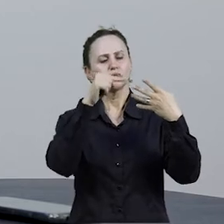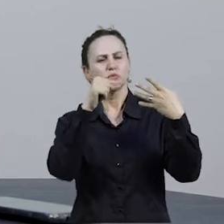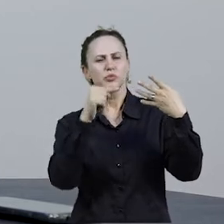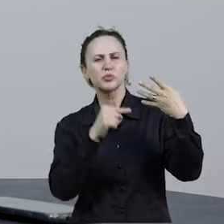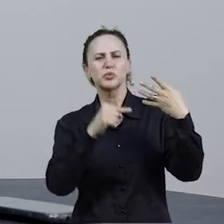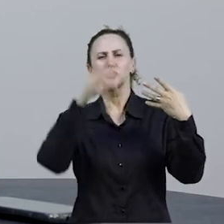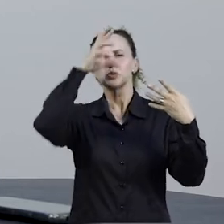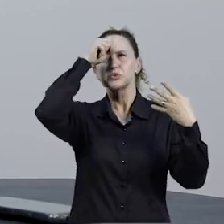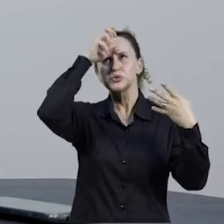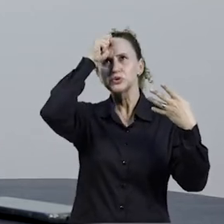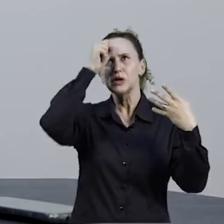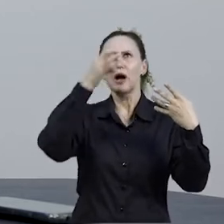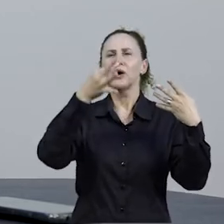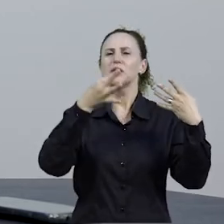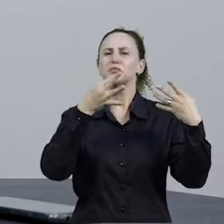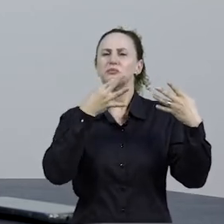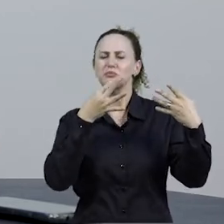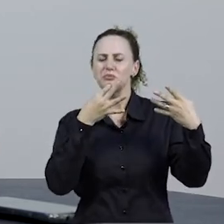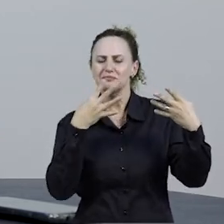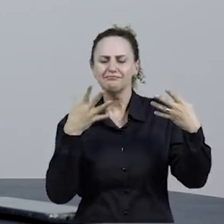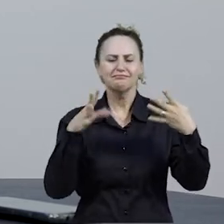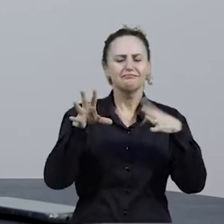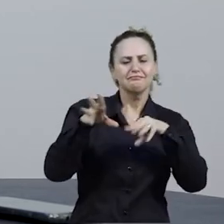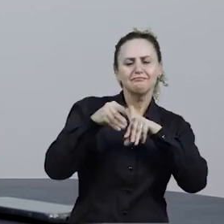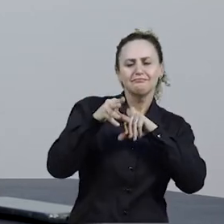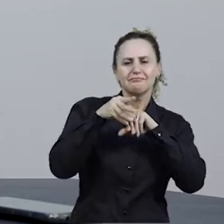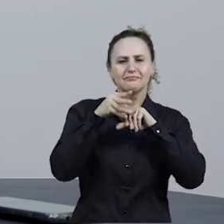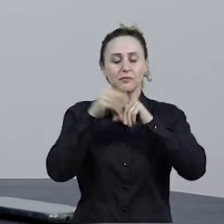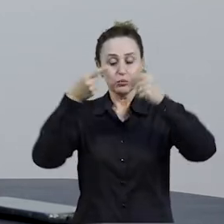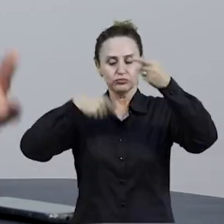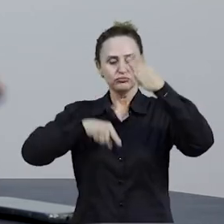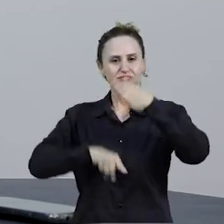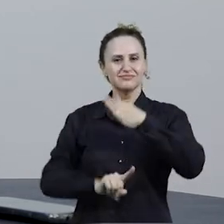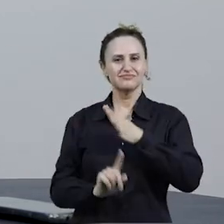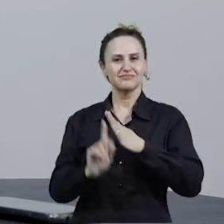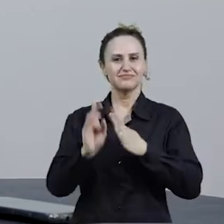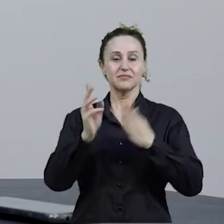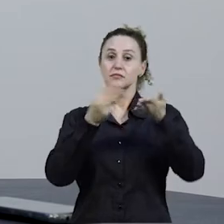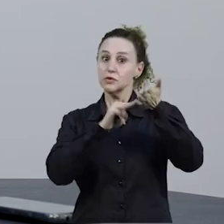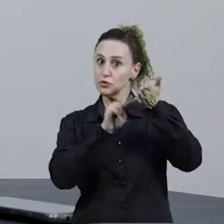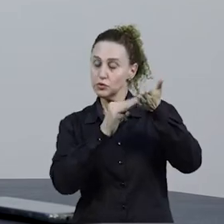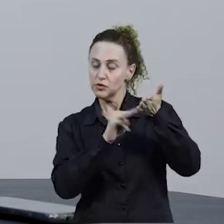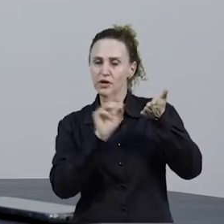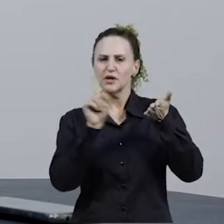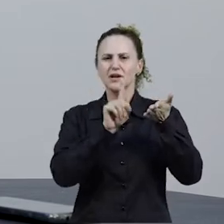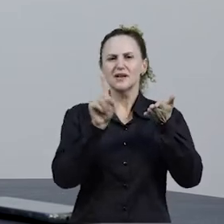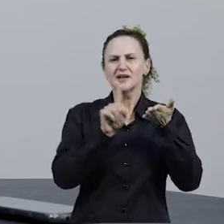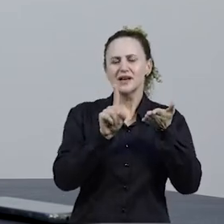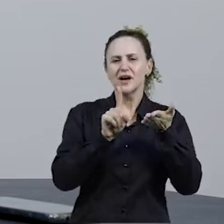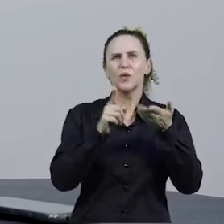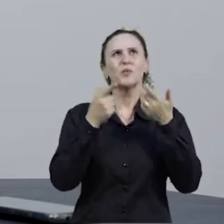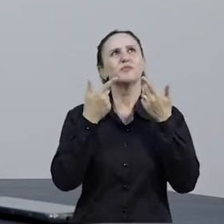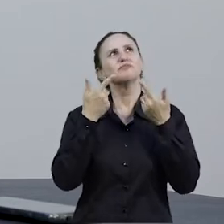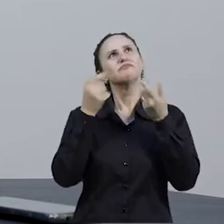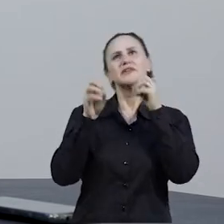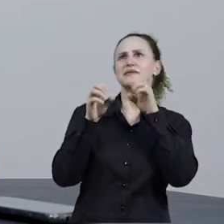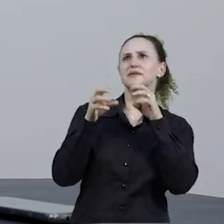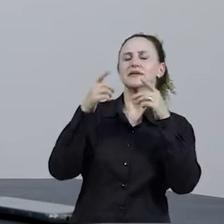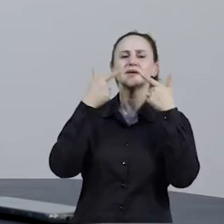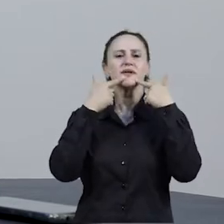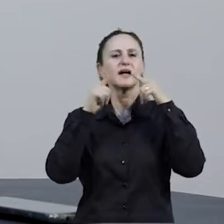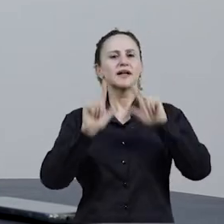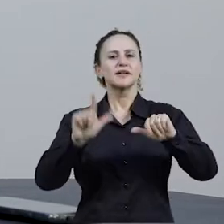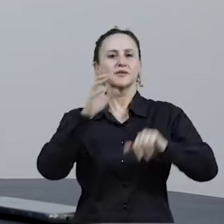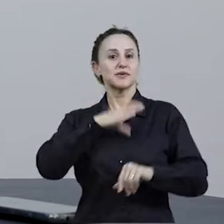aprendizagem, né, de conhecimentos, de leitura, de aprofundamentos teóricos e metodológicos. Não dá para falar em ensino de língua portuguesa